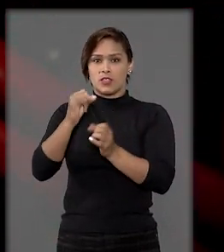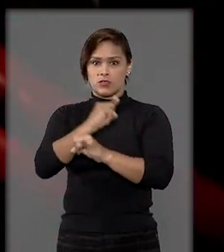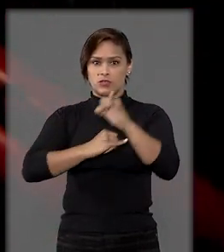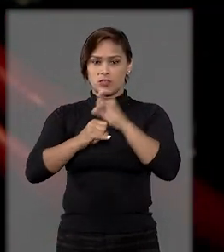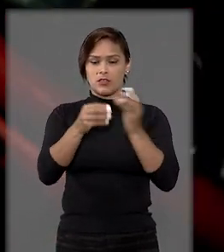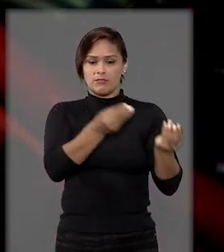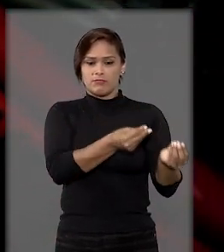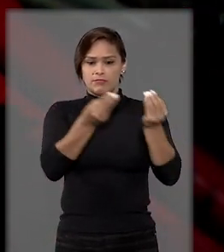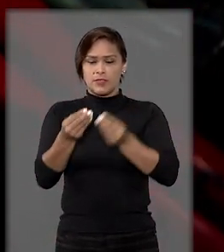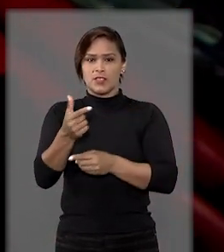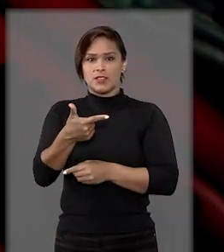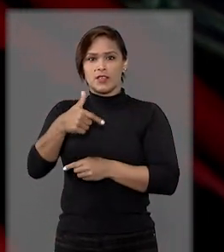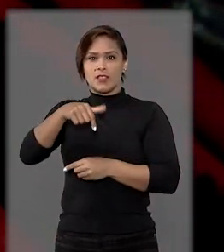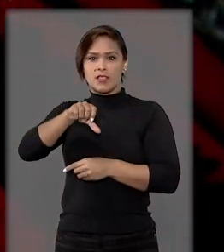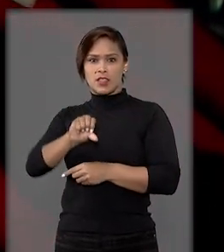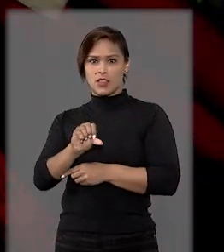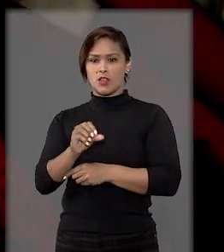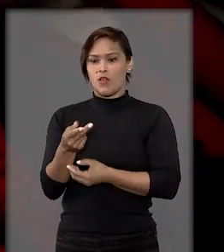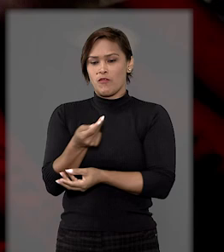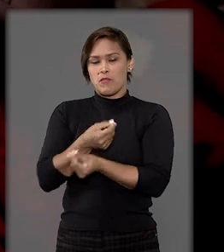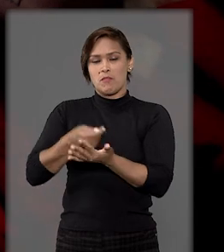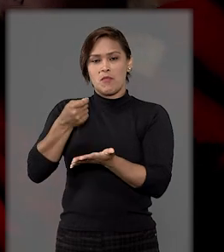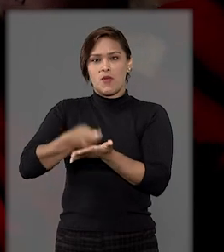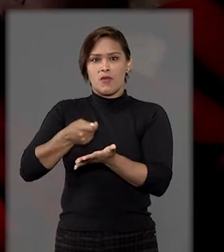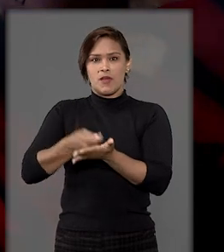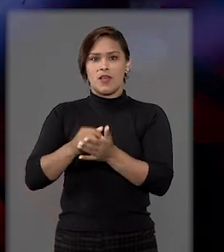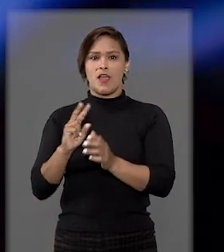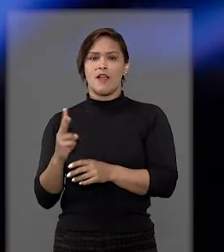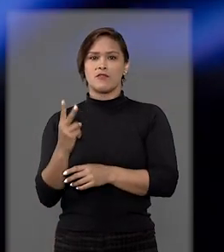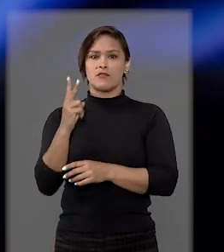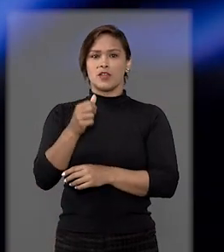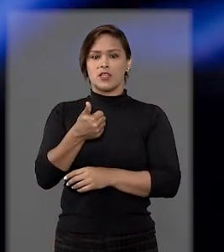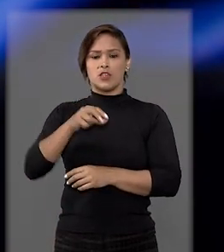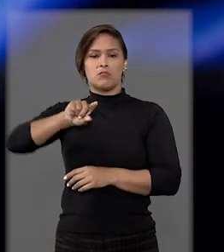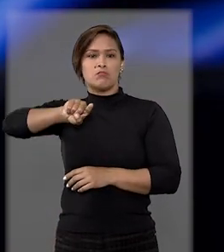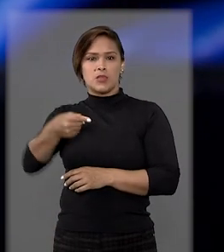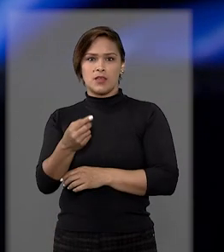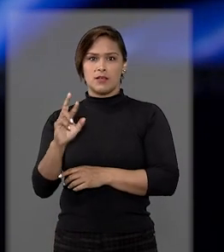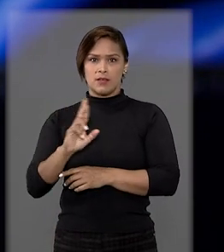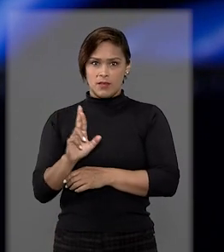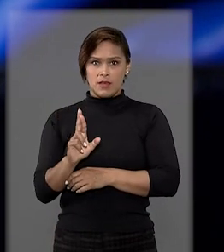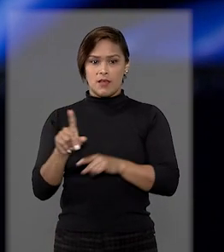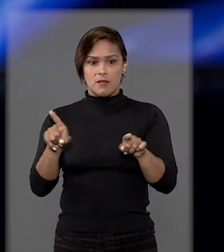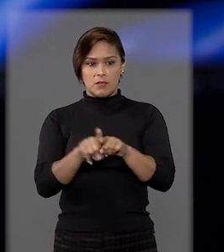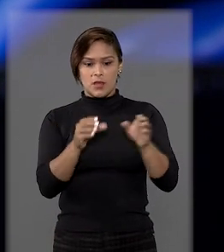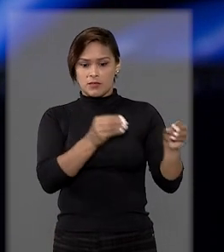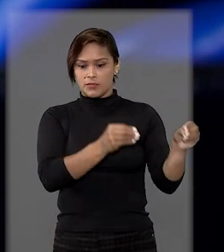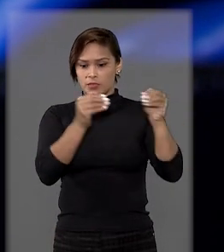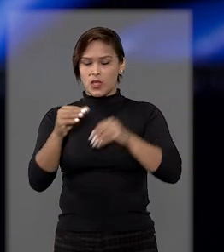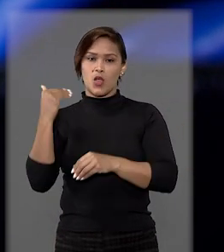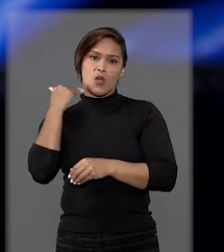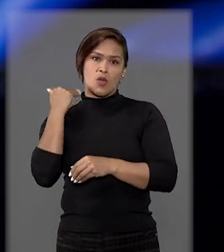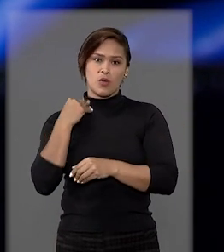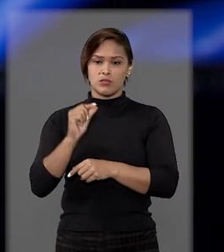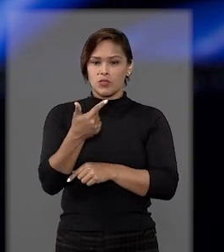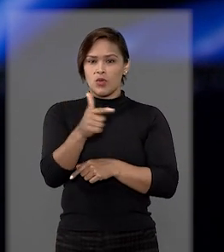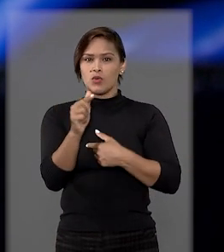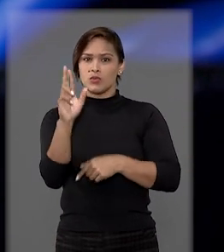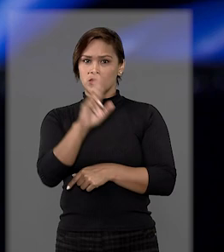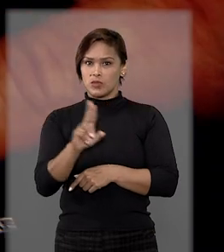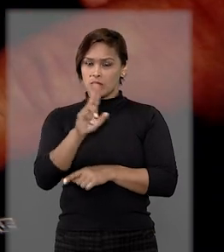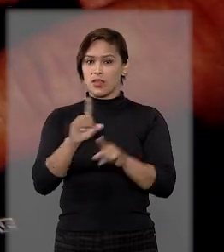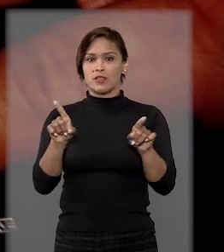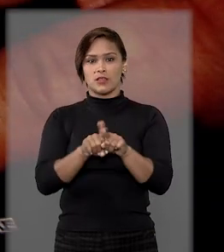vítima e transferiu 79 criptomoedas, avaliadas em R 1 milhão para a conta de outro